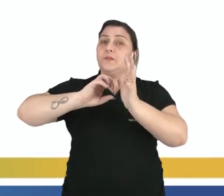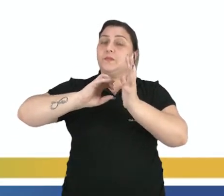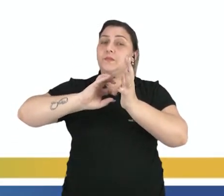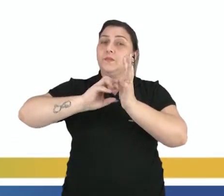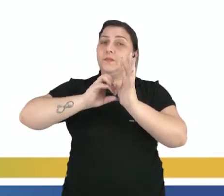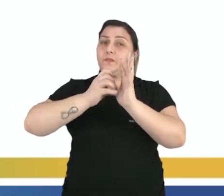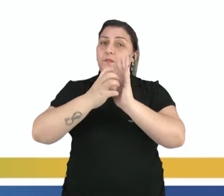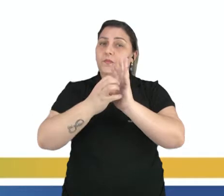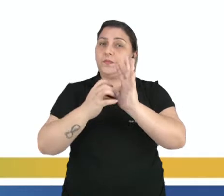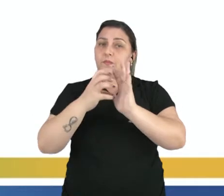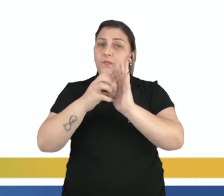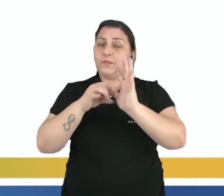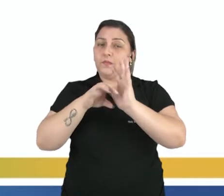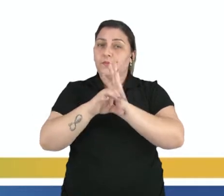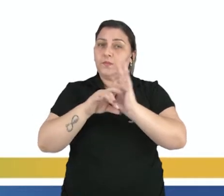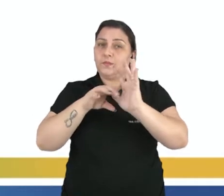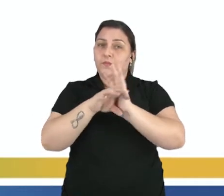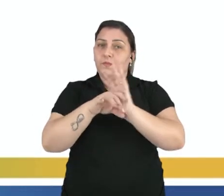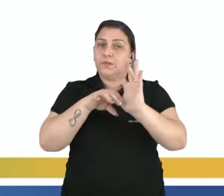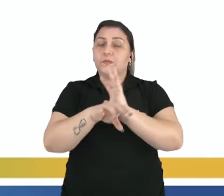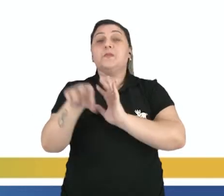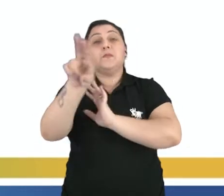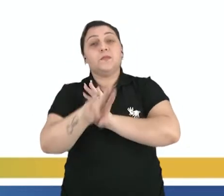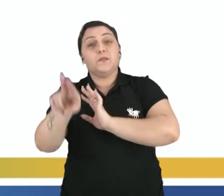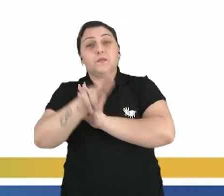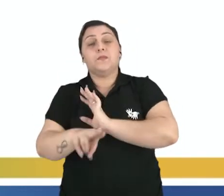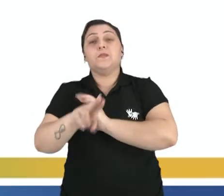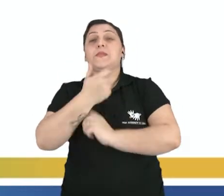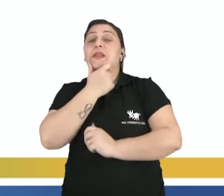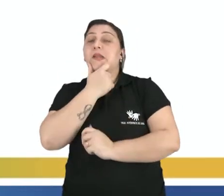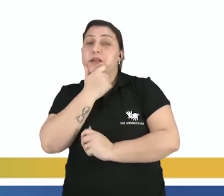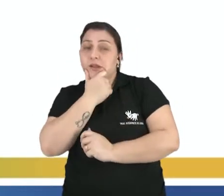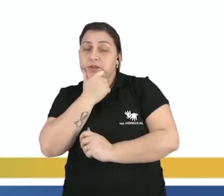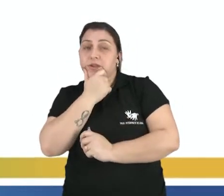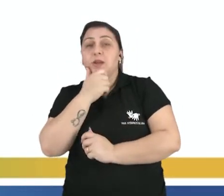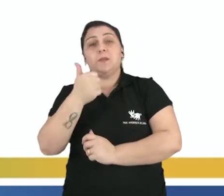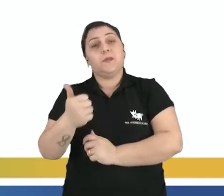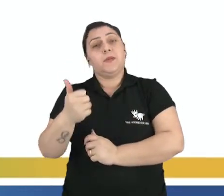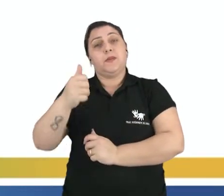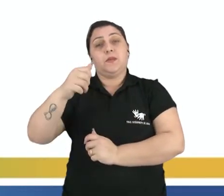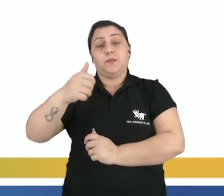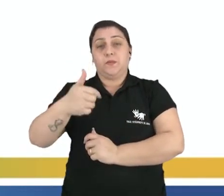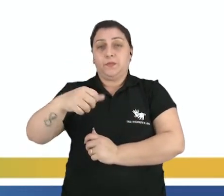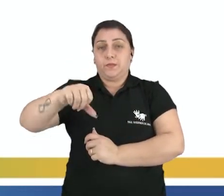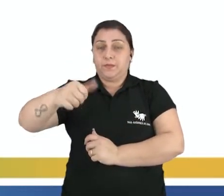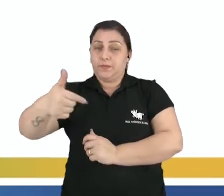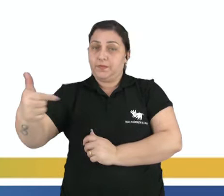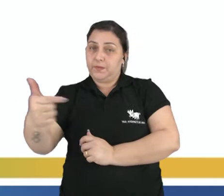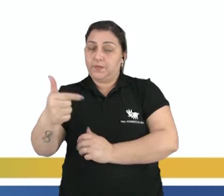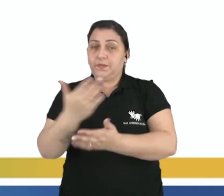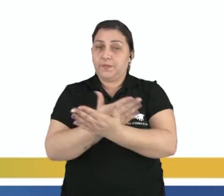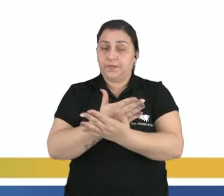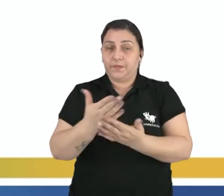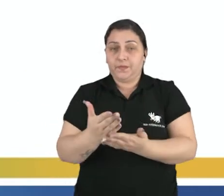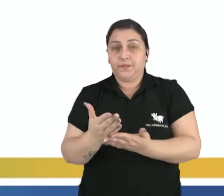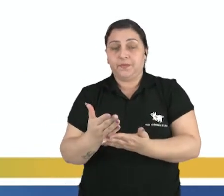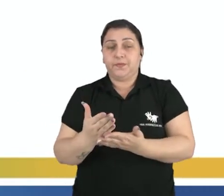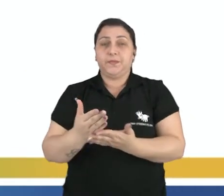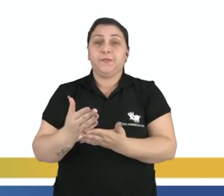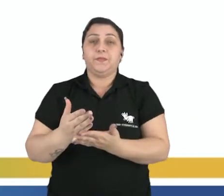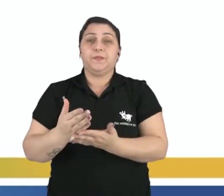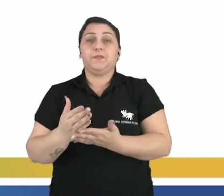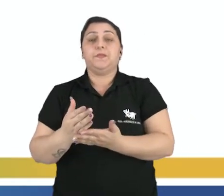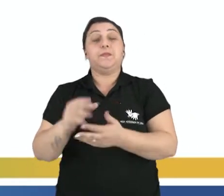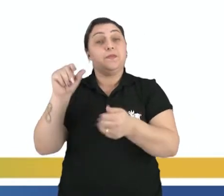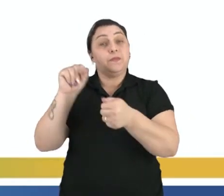tratar alguns seres humanos lá na Inglaterra. Em 1922, começou então a